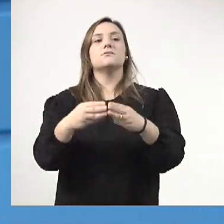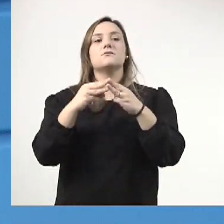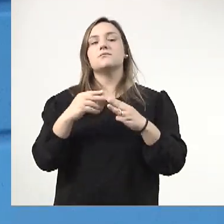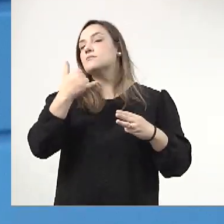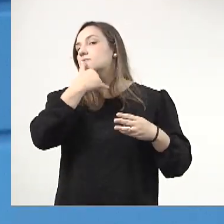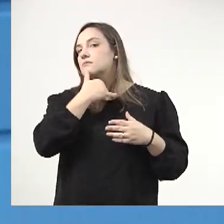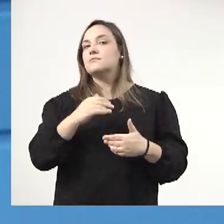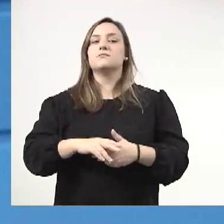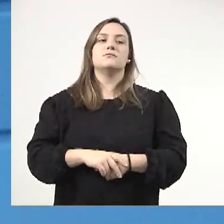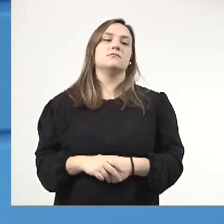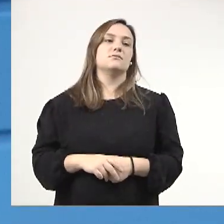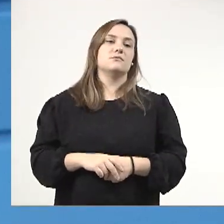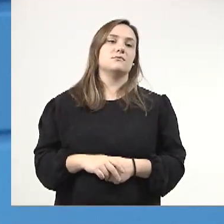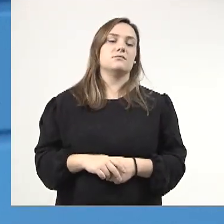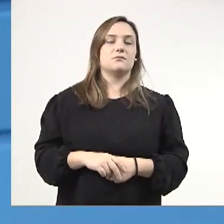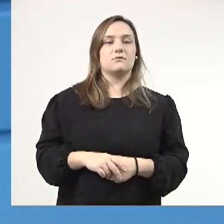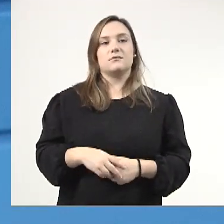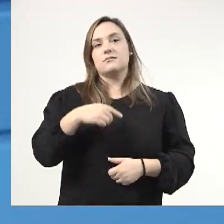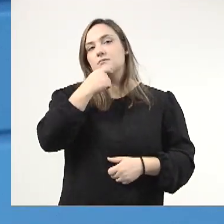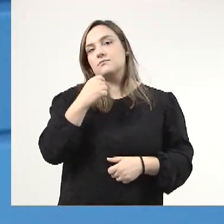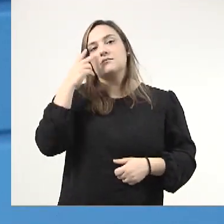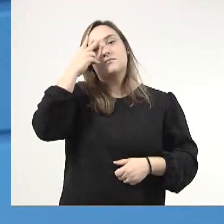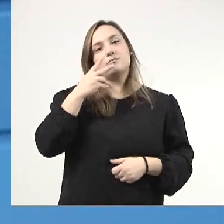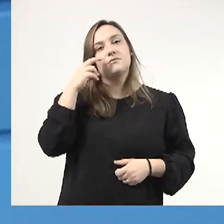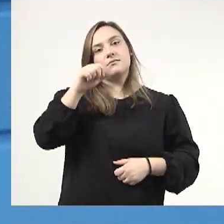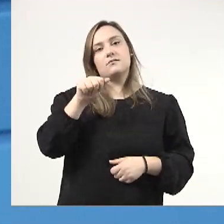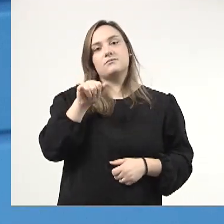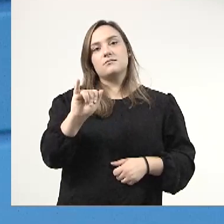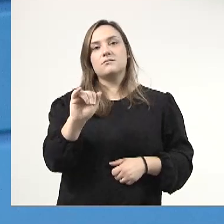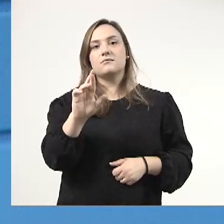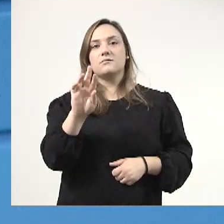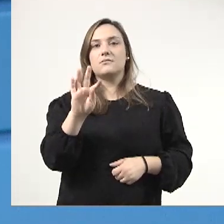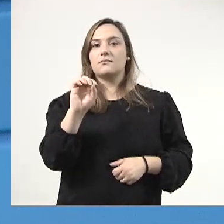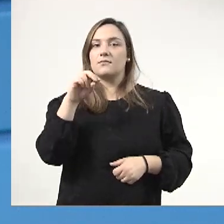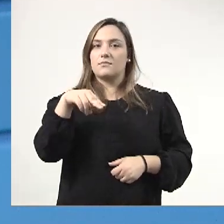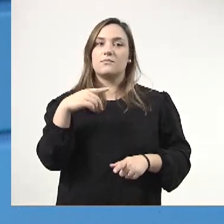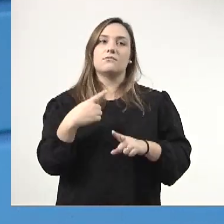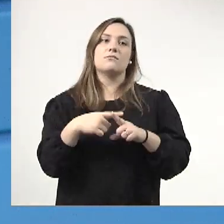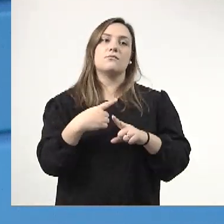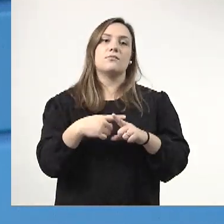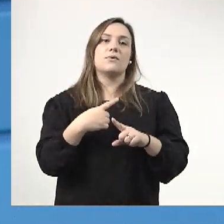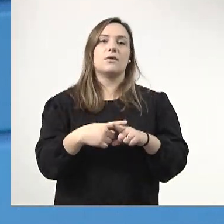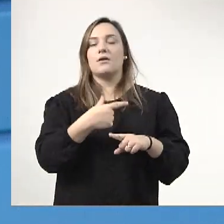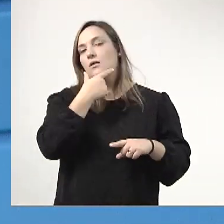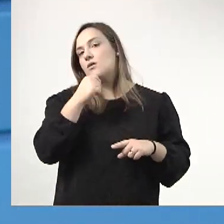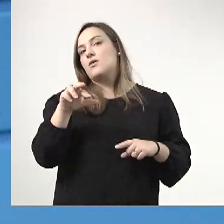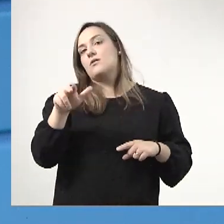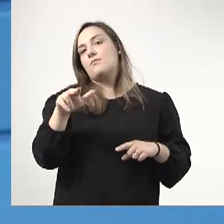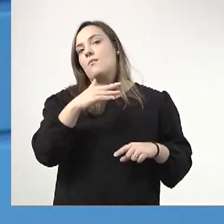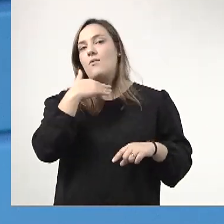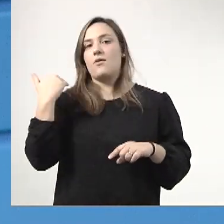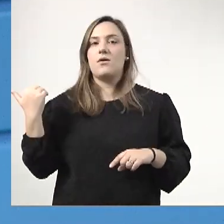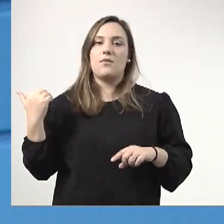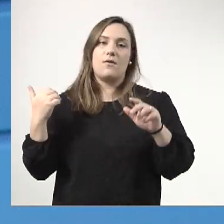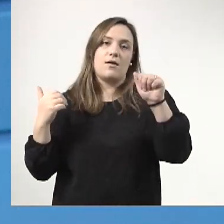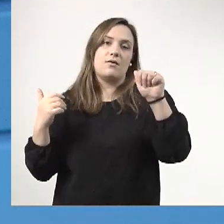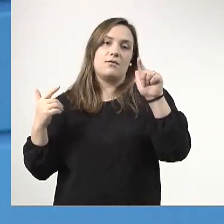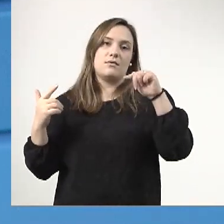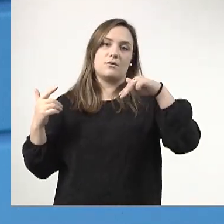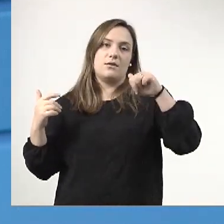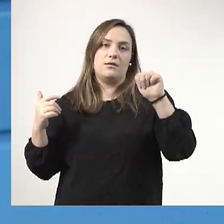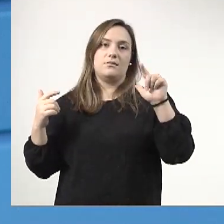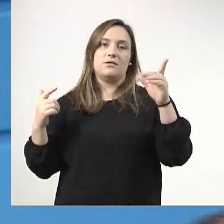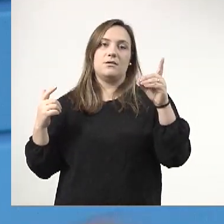ao vereador Ayrton Araújo, em razão do falecimento do seu irmão, senhor Aguinaldo de